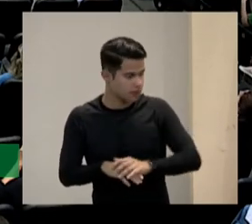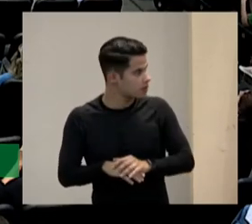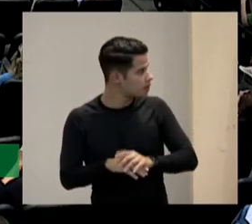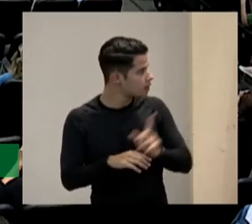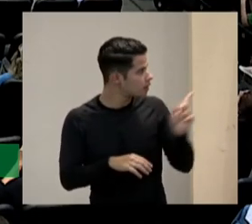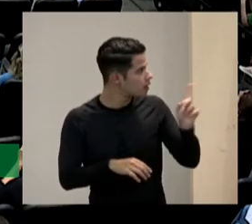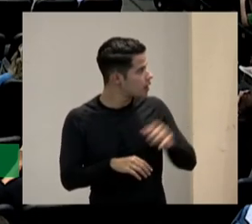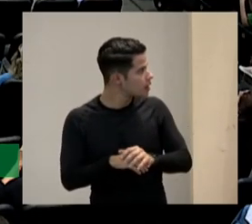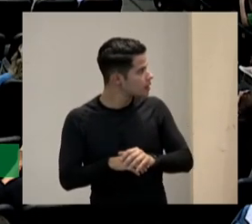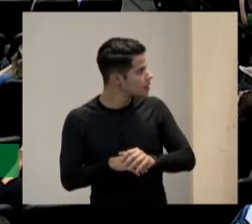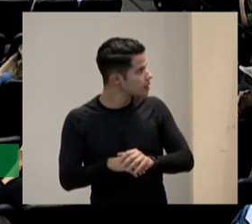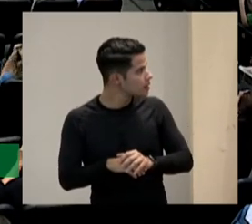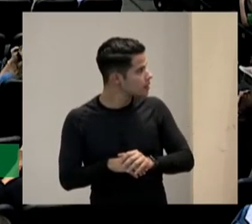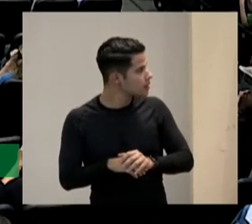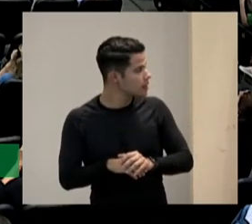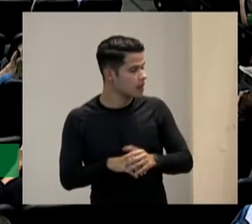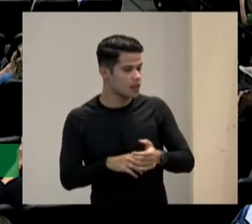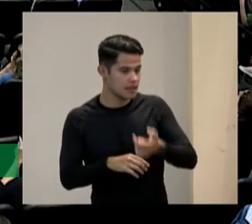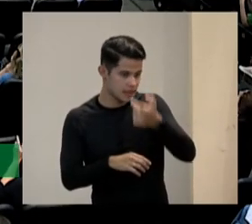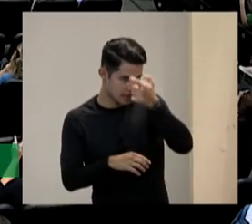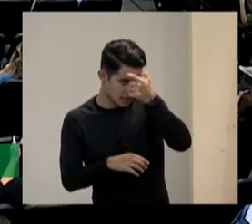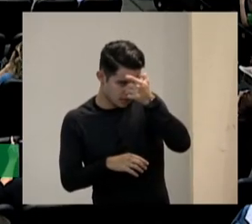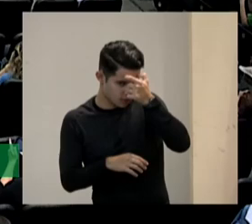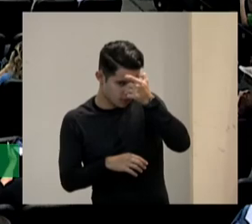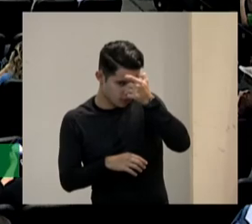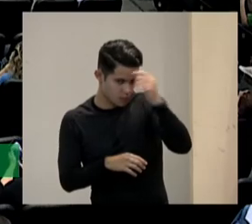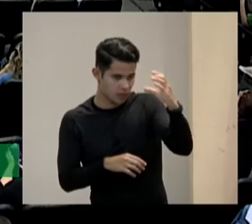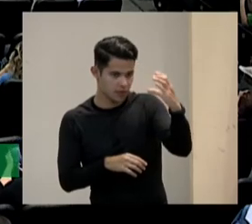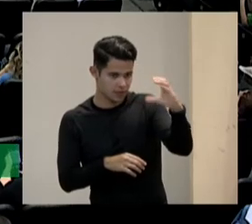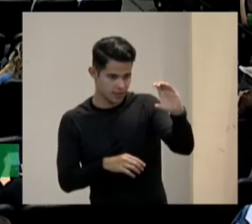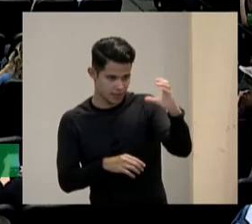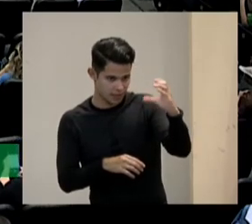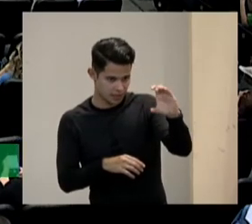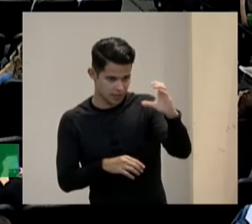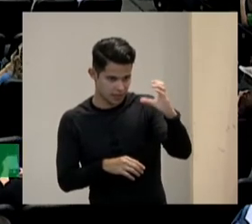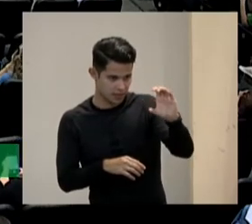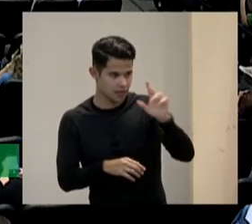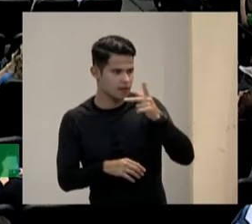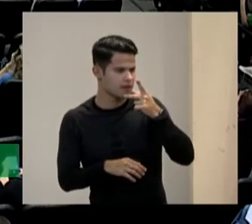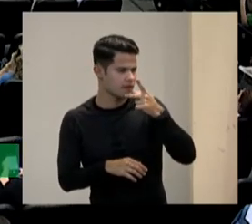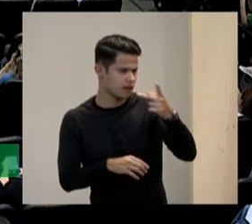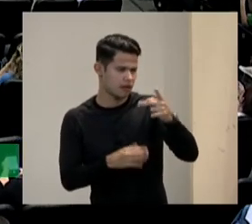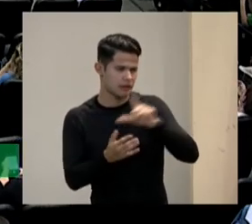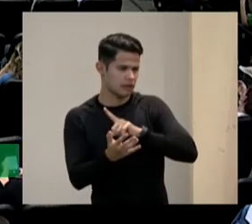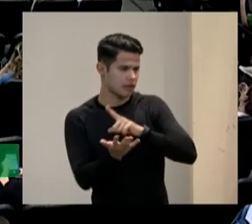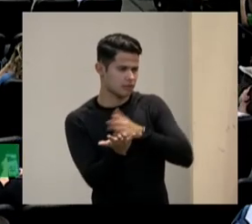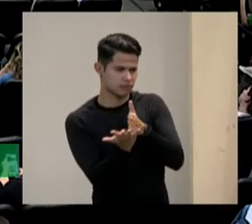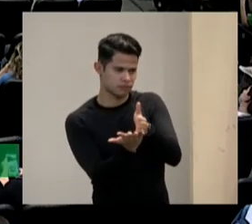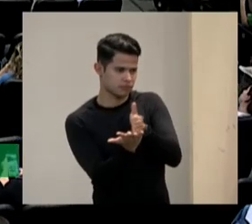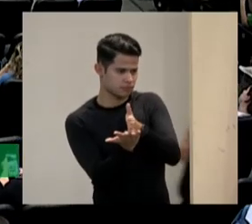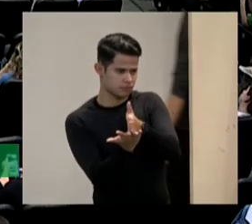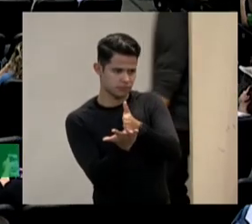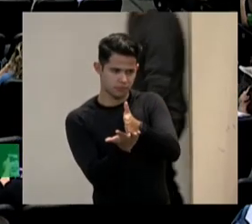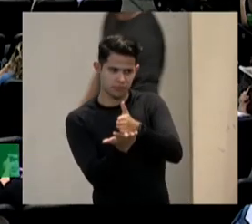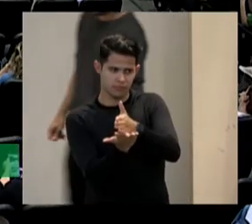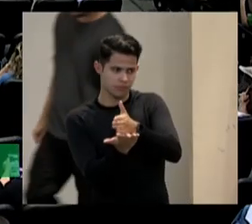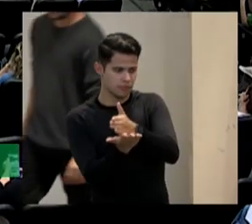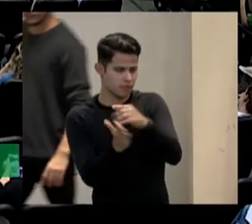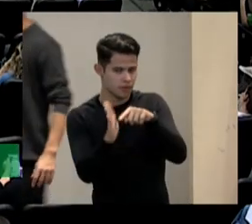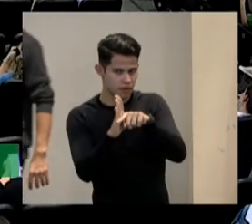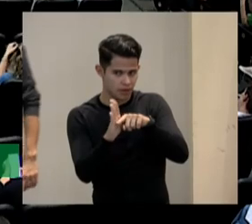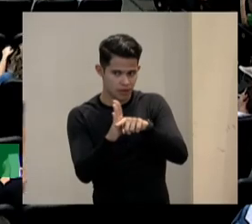neurociência e a neurociência fala que nós temos diferentes áreas cerebrais e estas áreas cerebrais